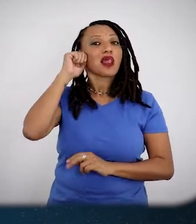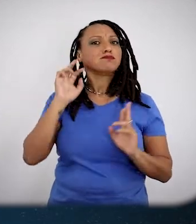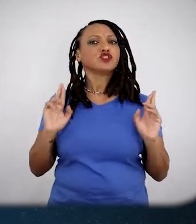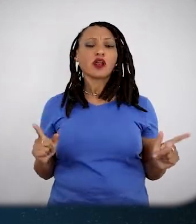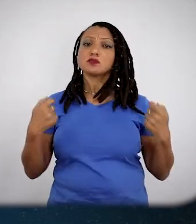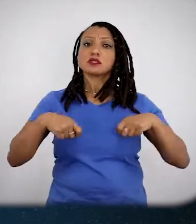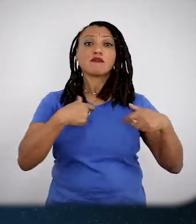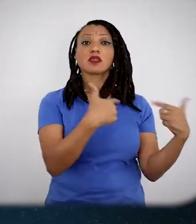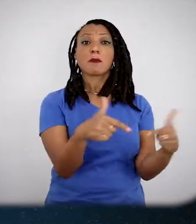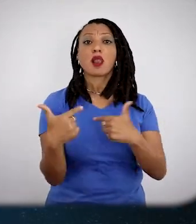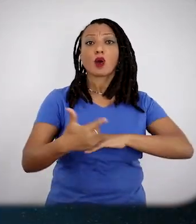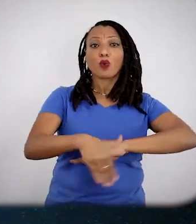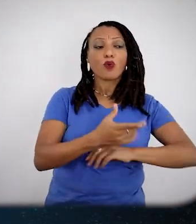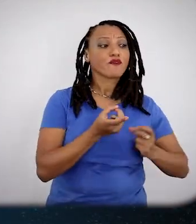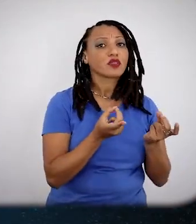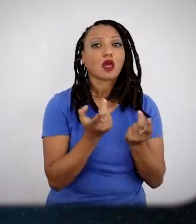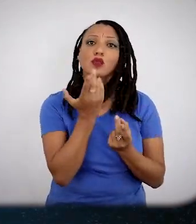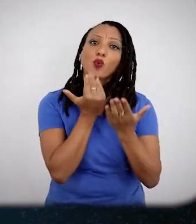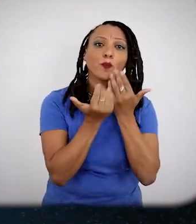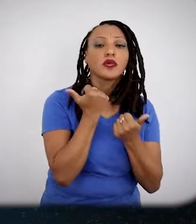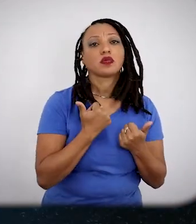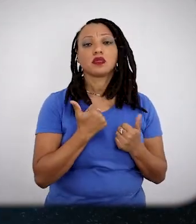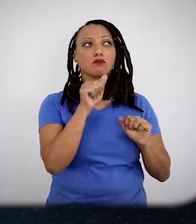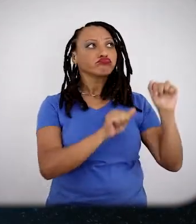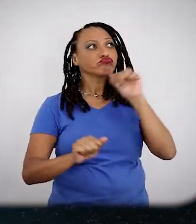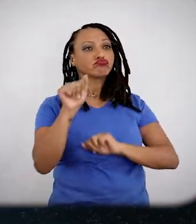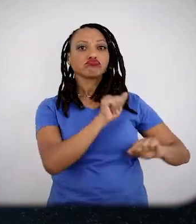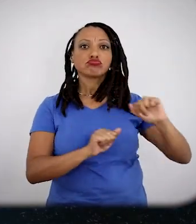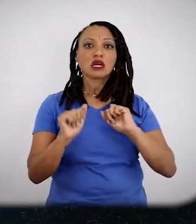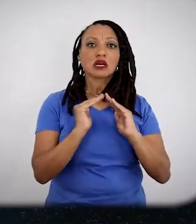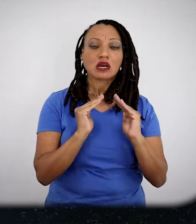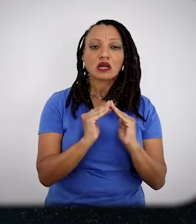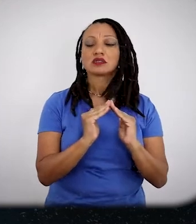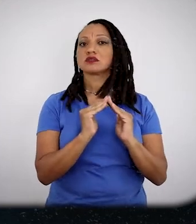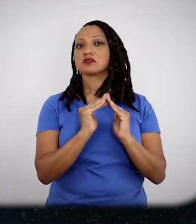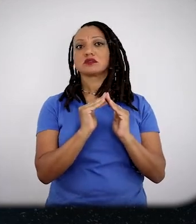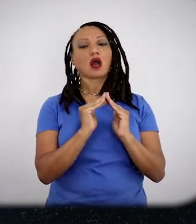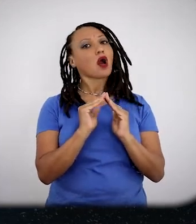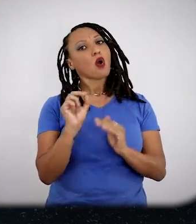nas ruas, como quituteiras, como domésticas,